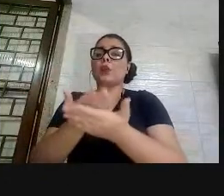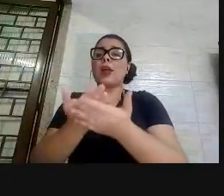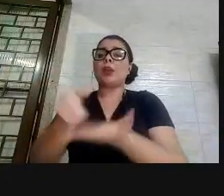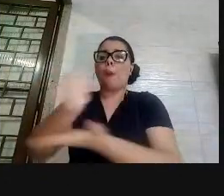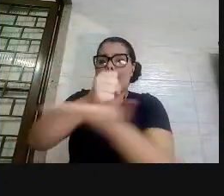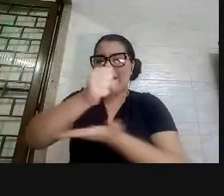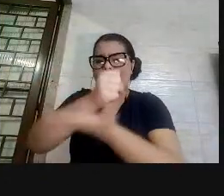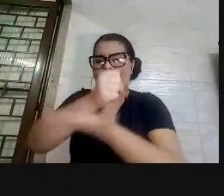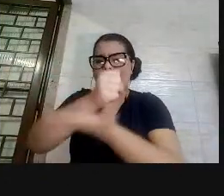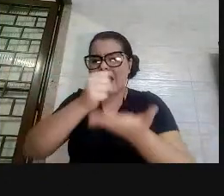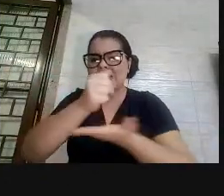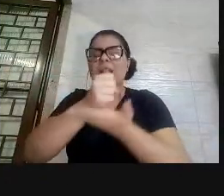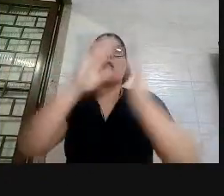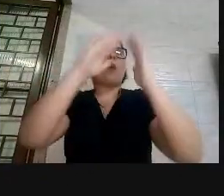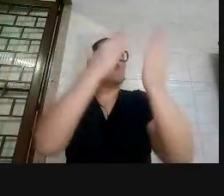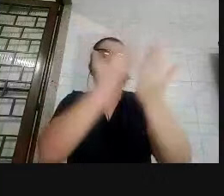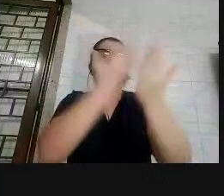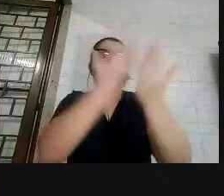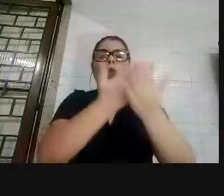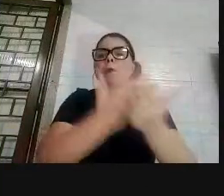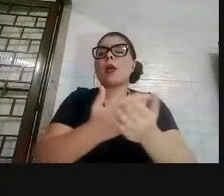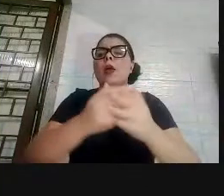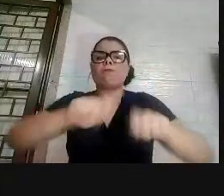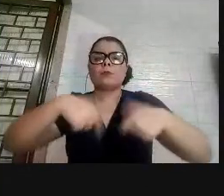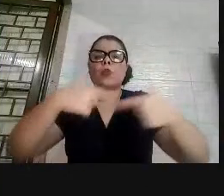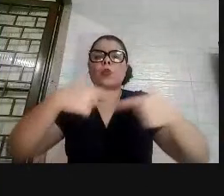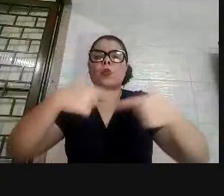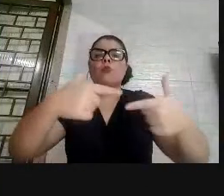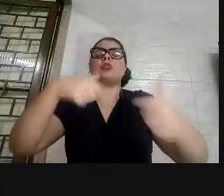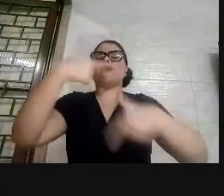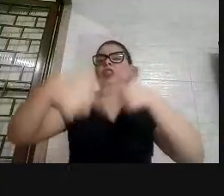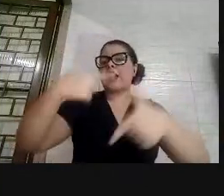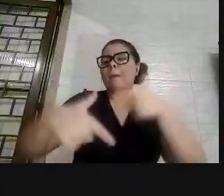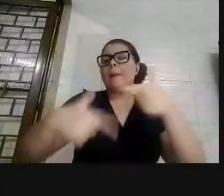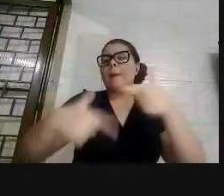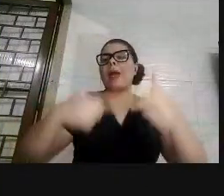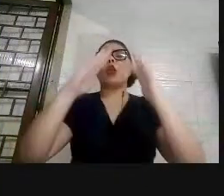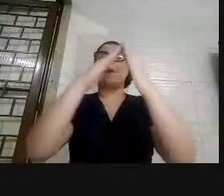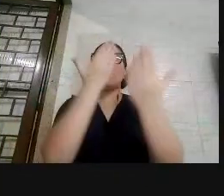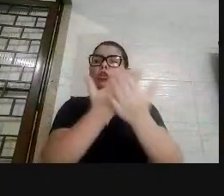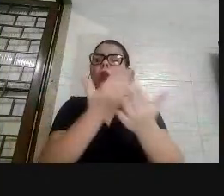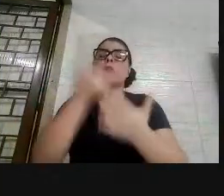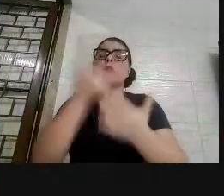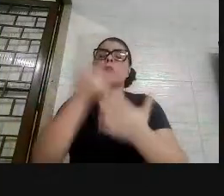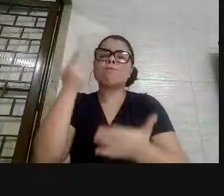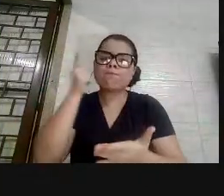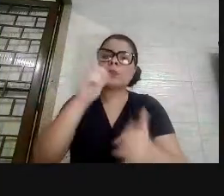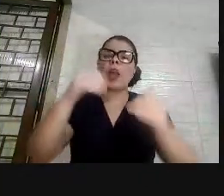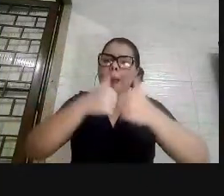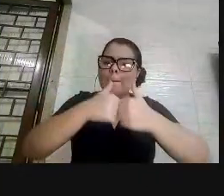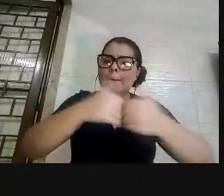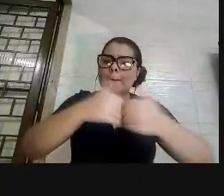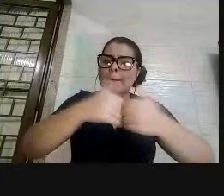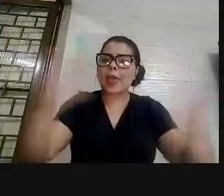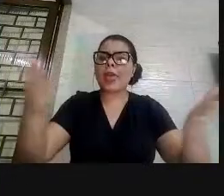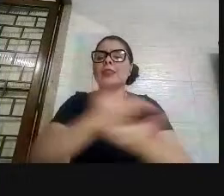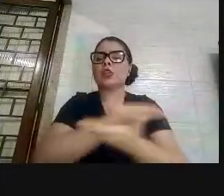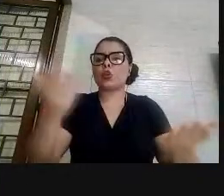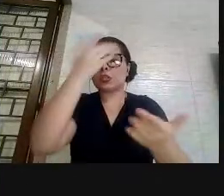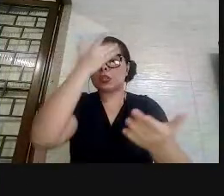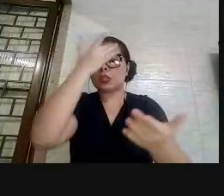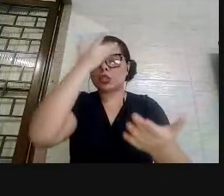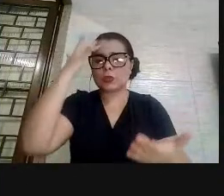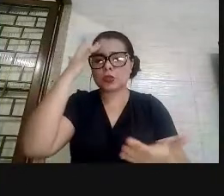infraestrutura, de todas as condições de trabalho, de todas as condições materiais da escola funcionar, plenamente aberta a todas as pessoas que tivessem acesso à